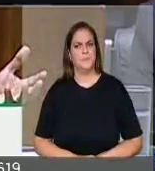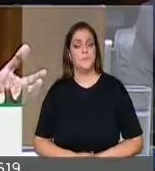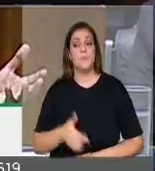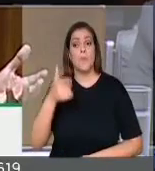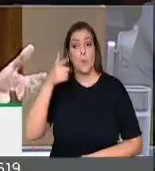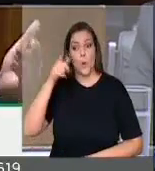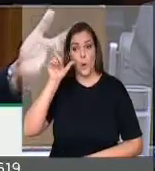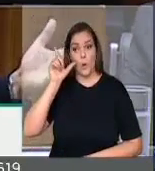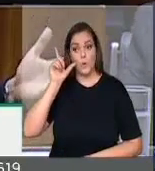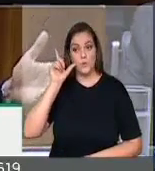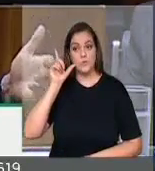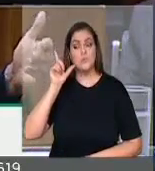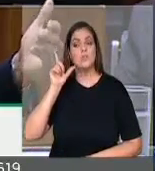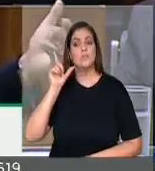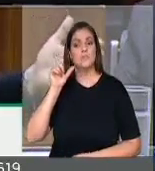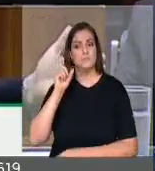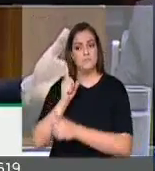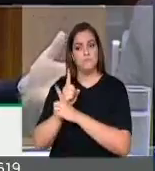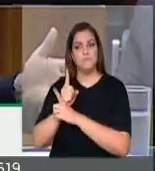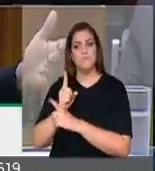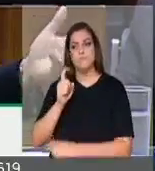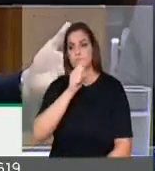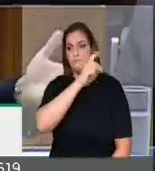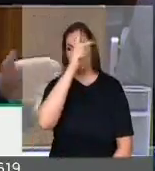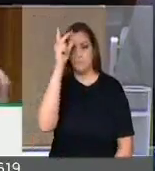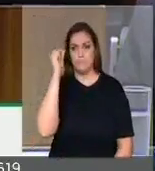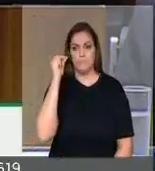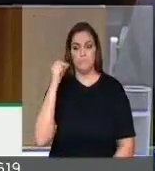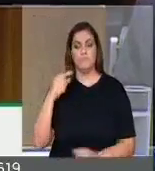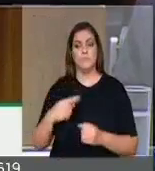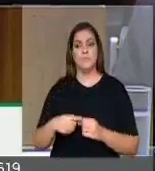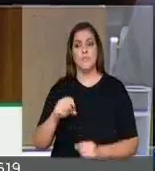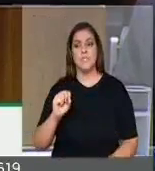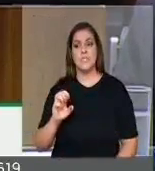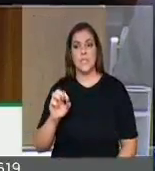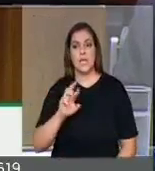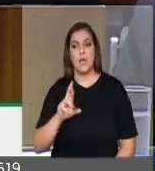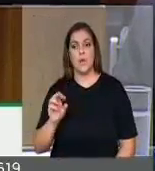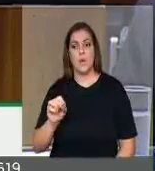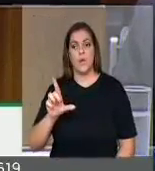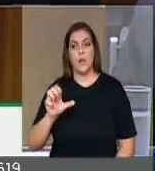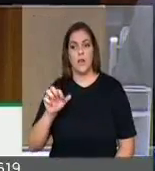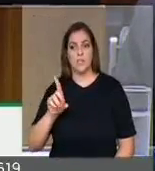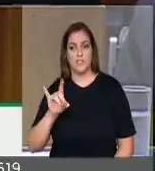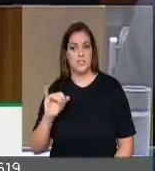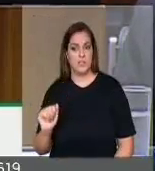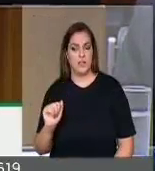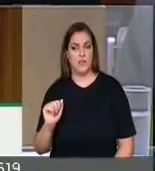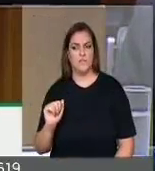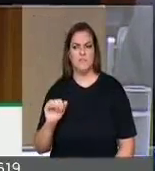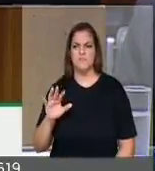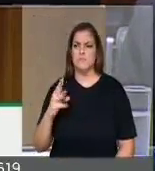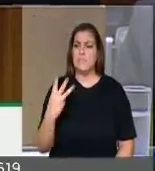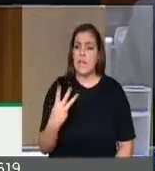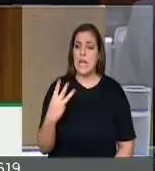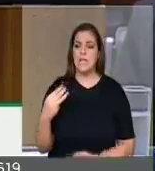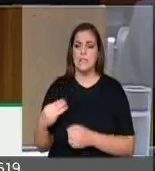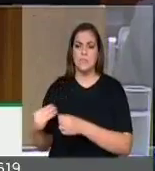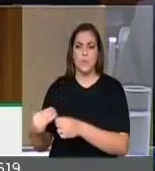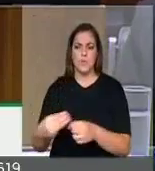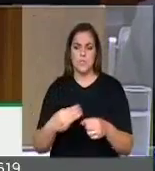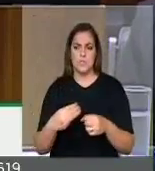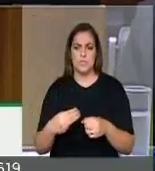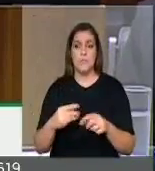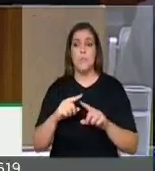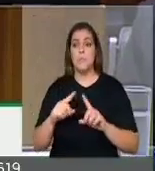prefeito de Serro-Holândia, falando de Mairi, falando de Vaza do Poço, três municípios num raio de 50 quilômetros que as agências estão